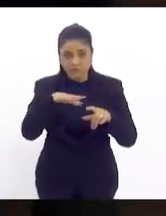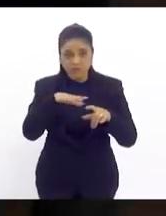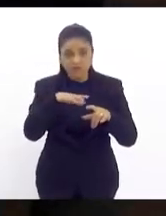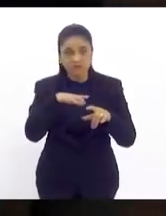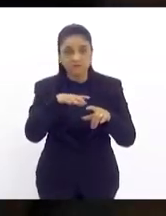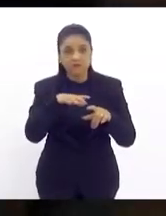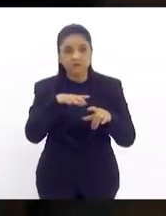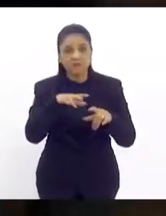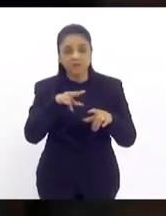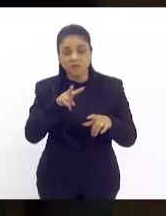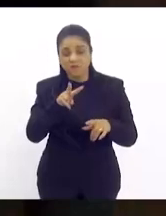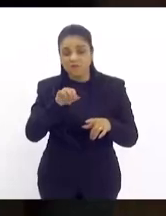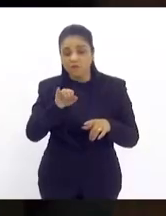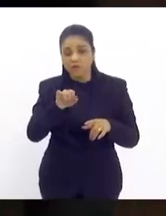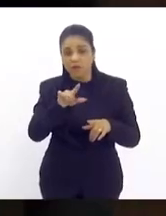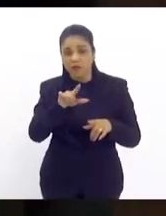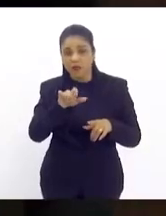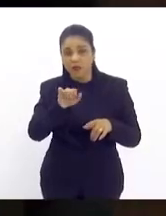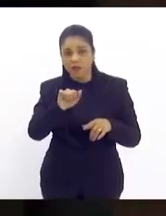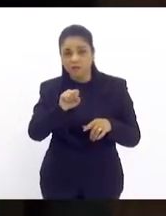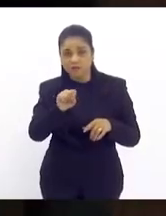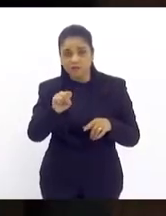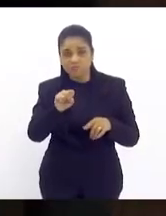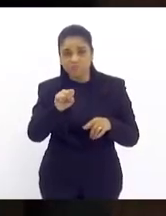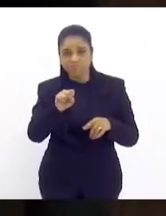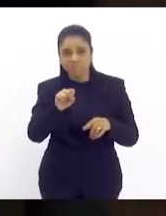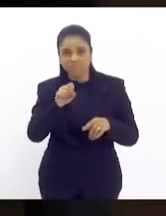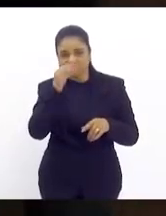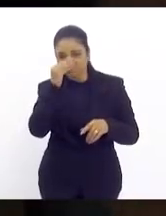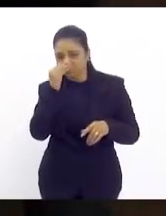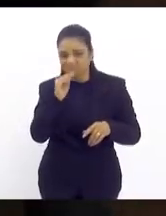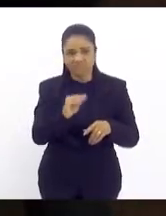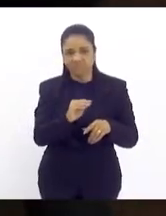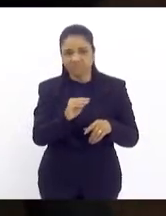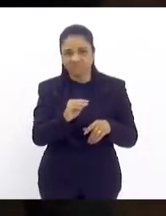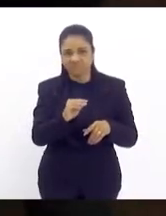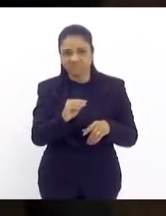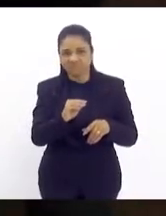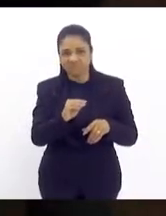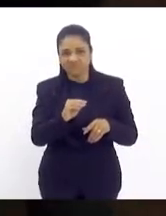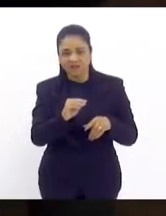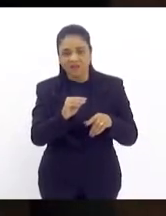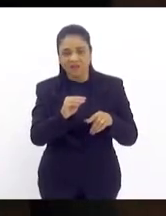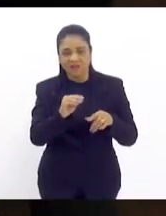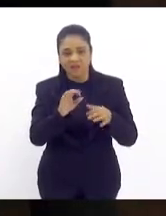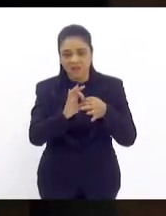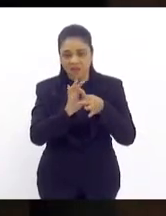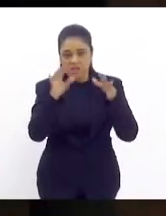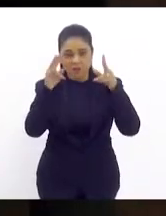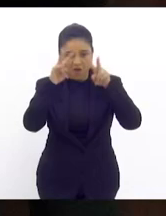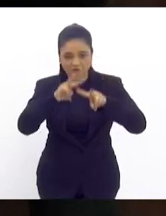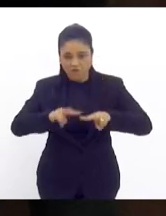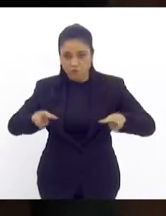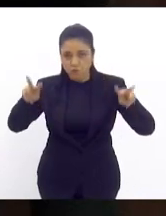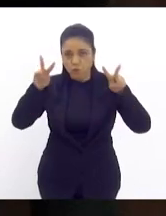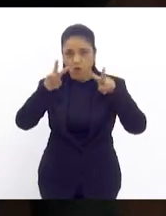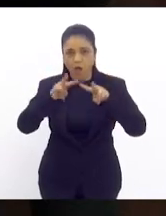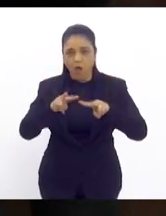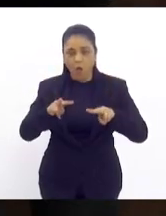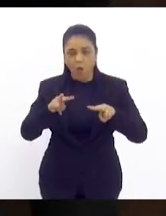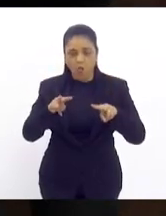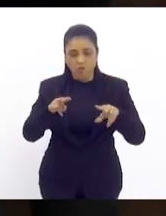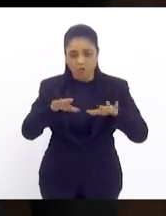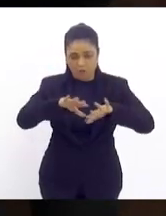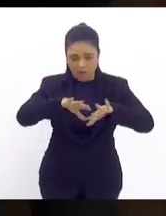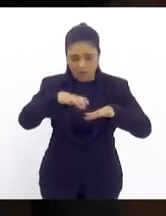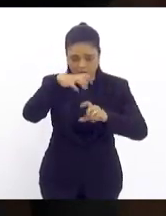vielas indesejáveis, liberando visualmente e fisicamente o miolo